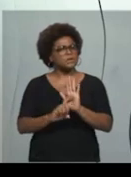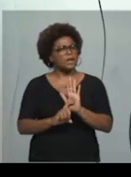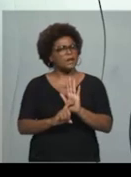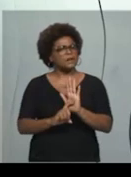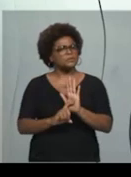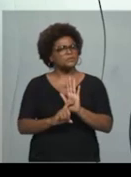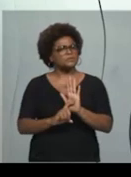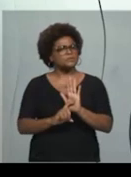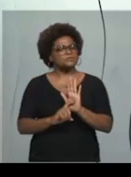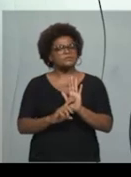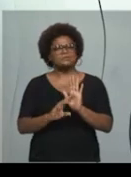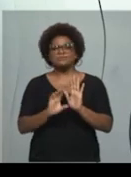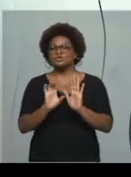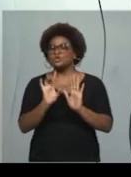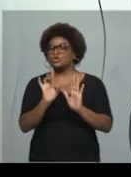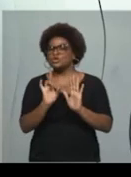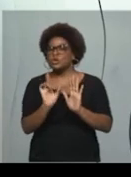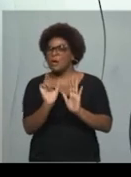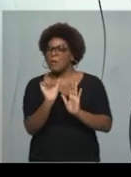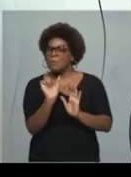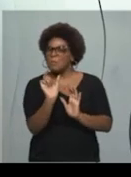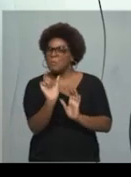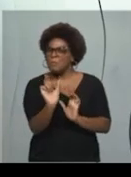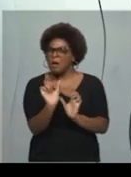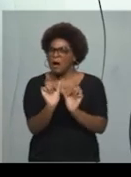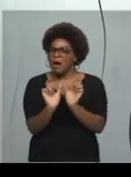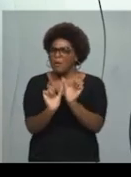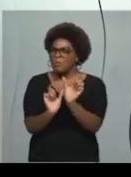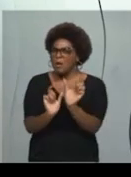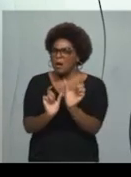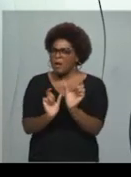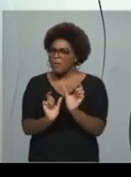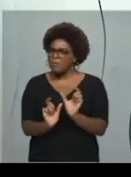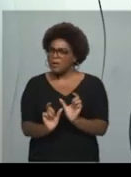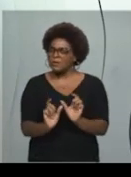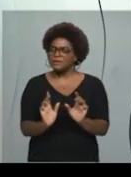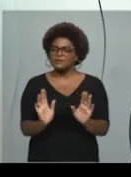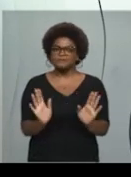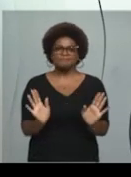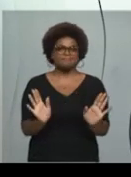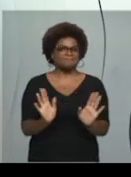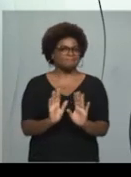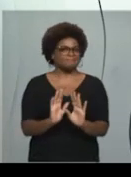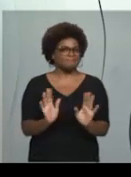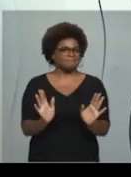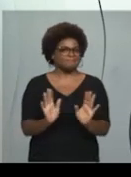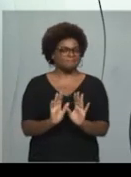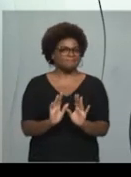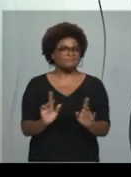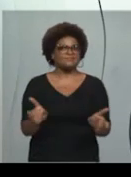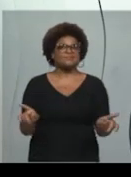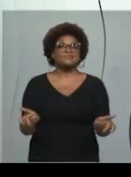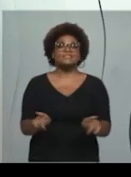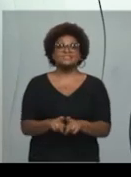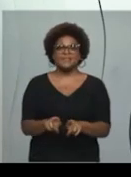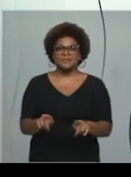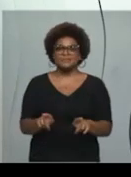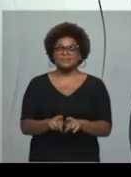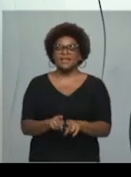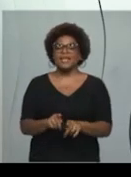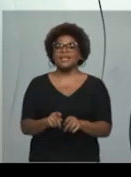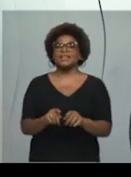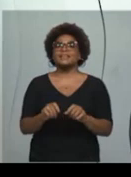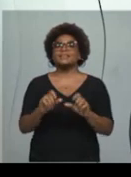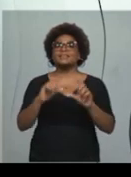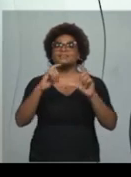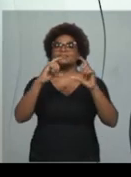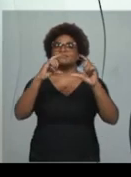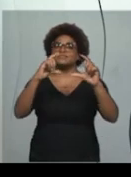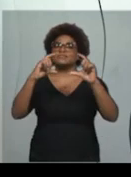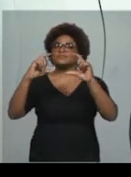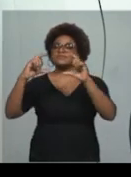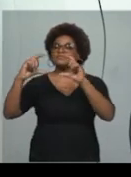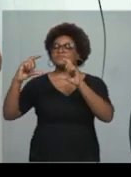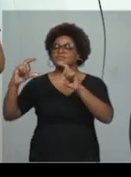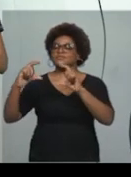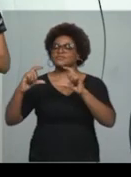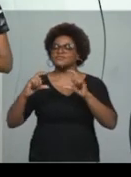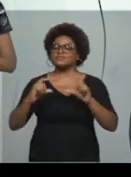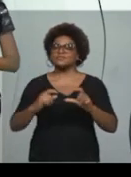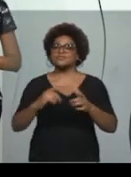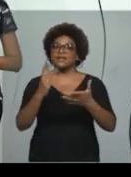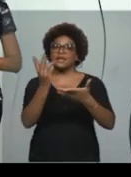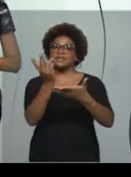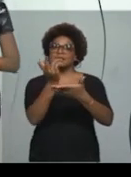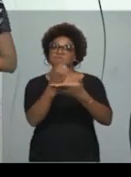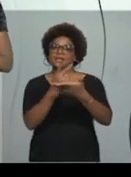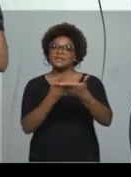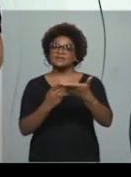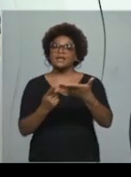mas na prova do Enem você também terá que interpretar as imagens. Então, fique atento também